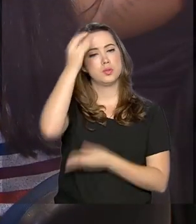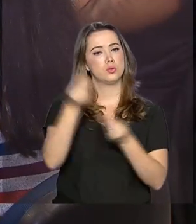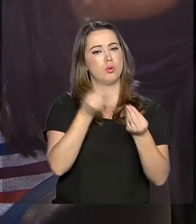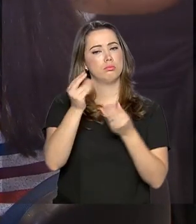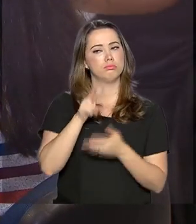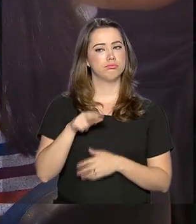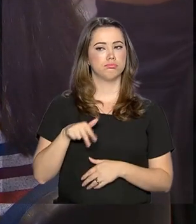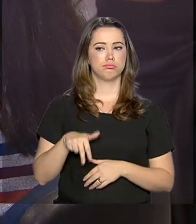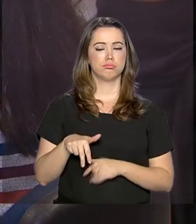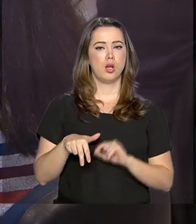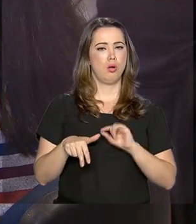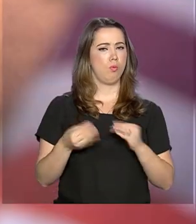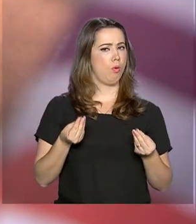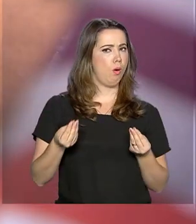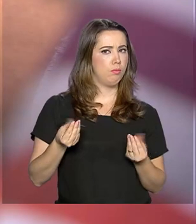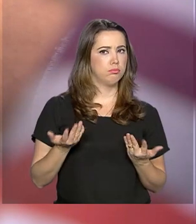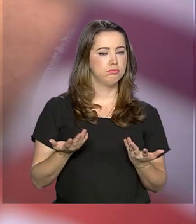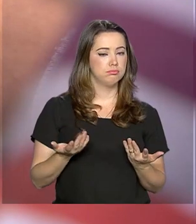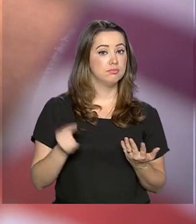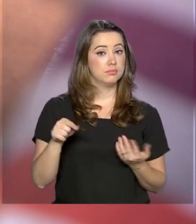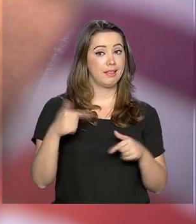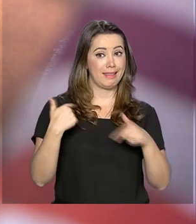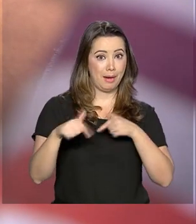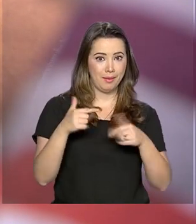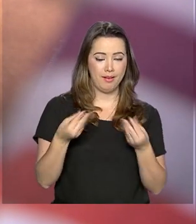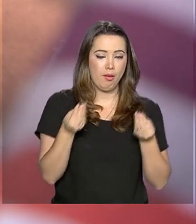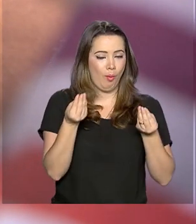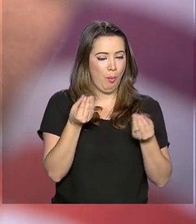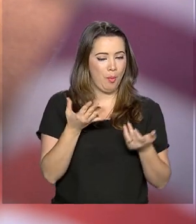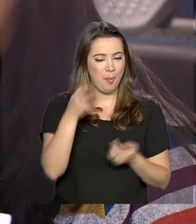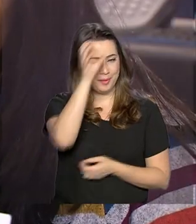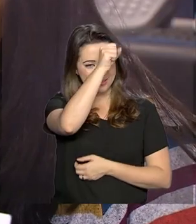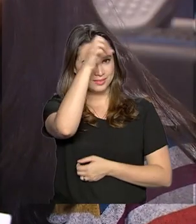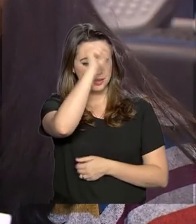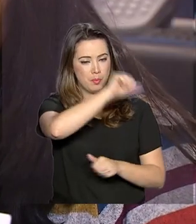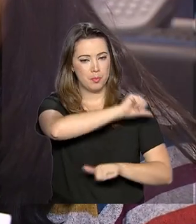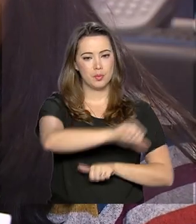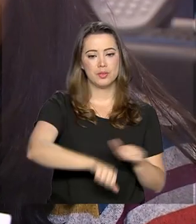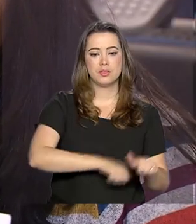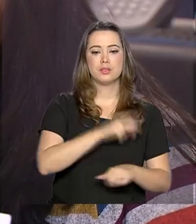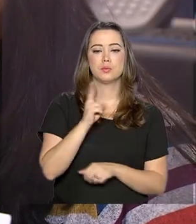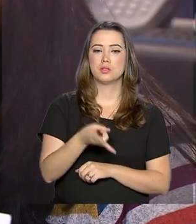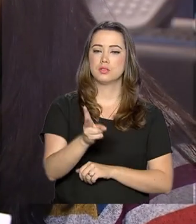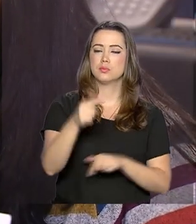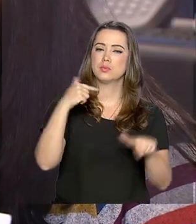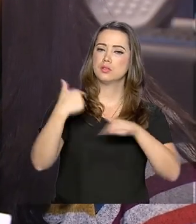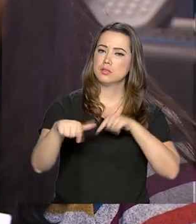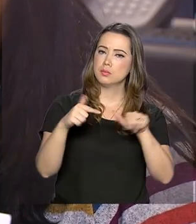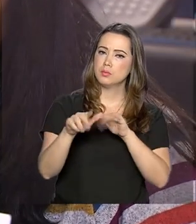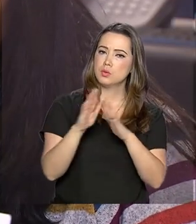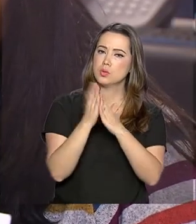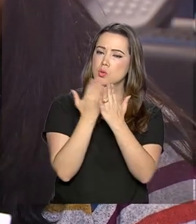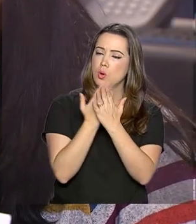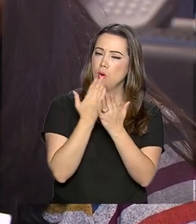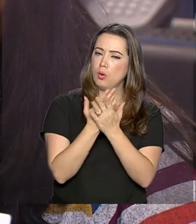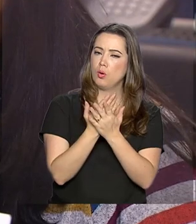comportar no ambiente corporativo. Uma grande mudança na vida da jovem, que sempre estudou em colégios públicos da periferia de São Paulo.